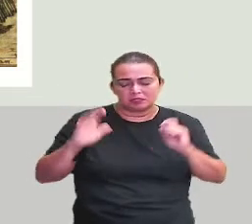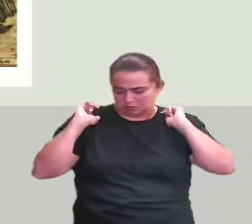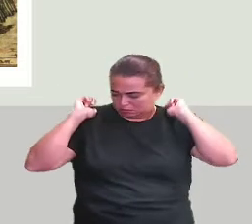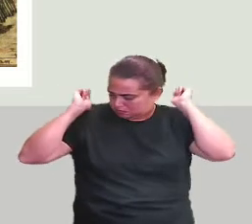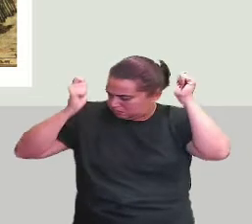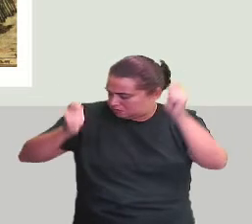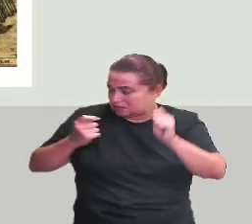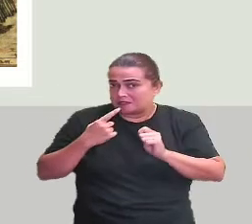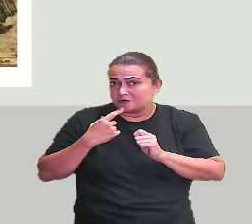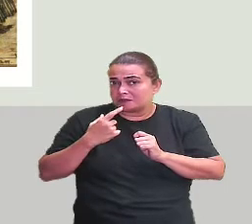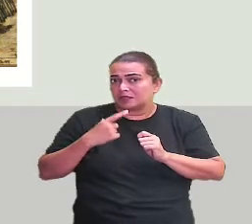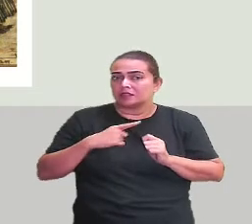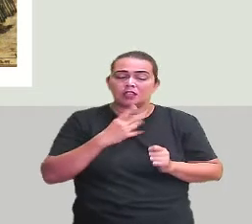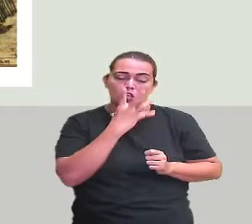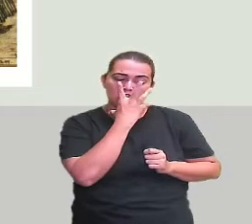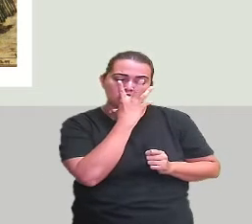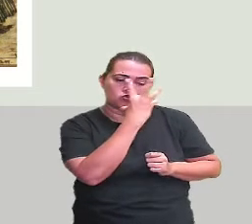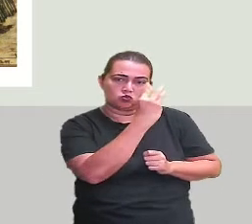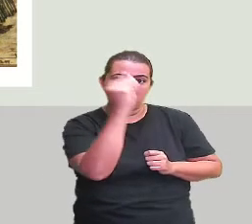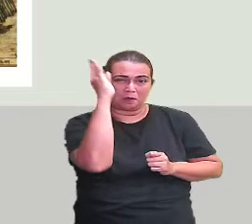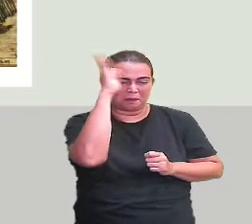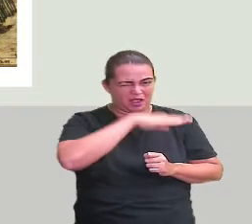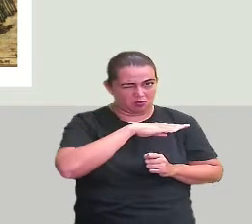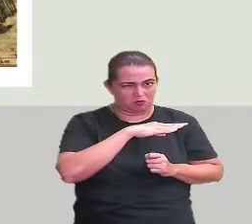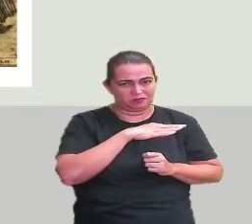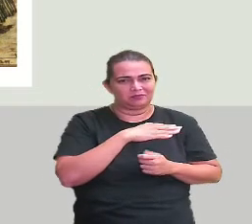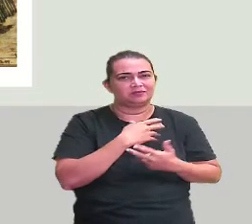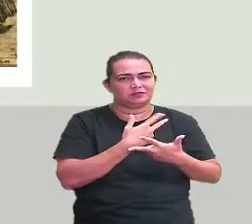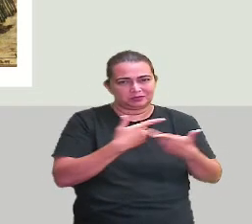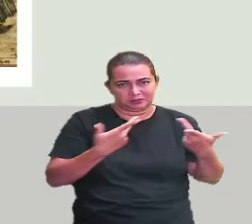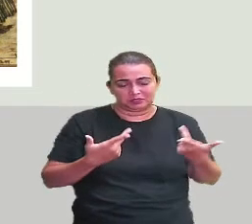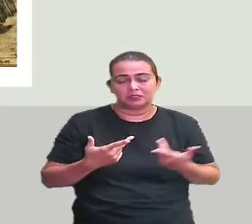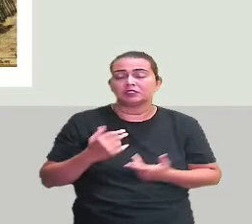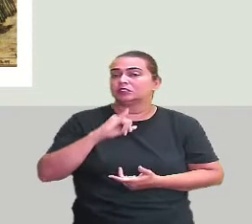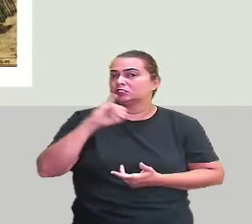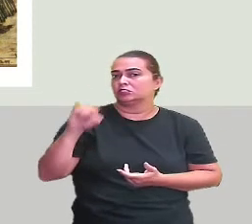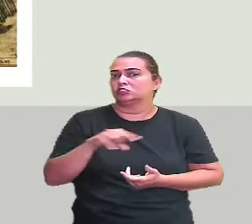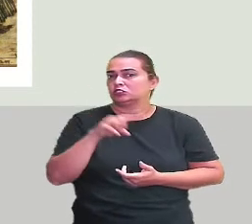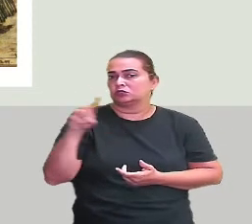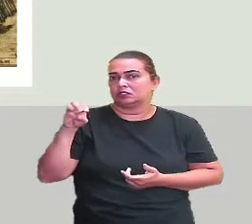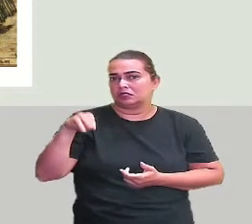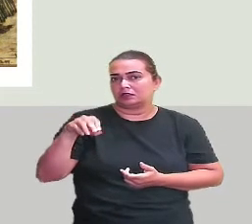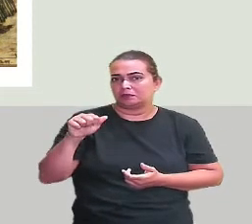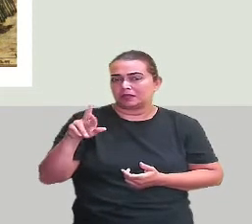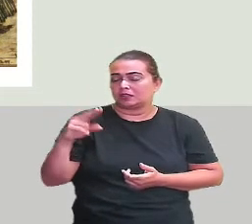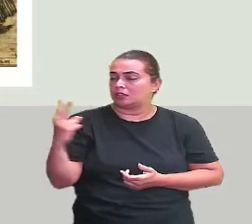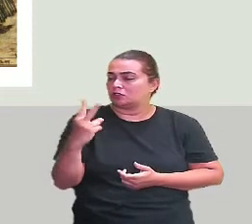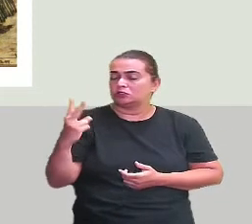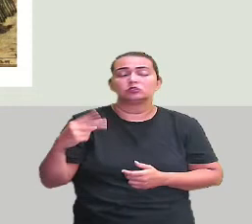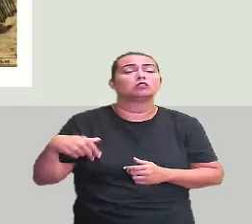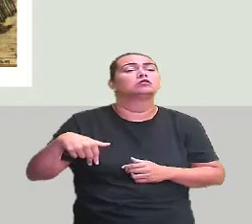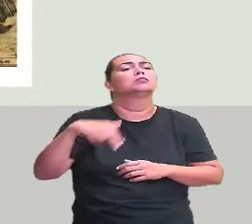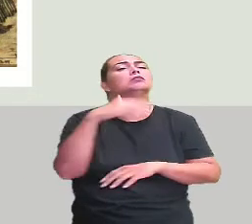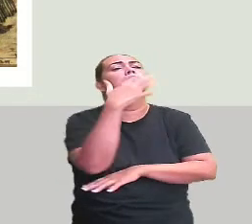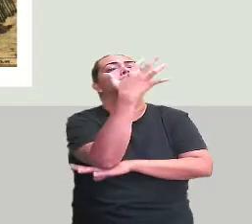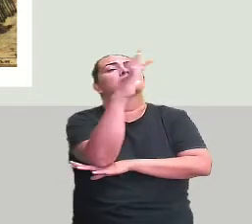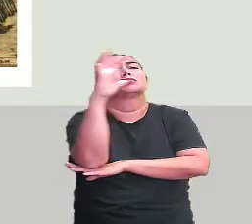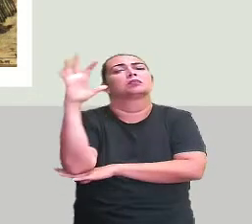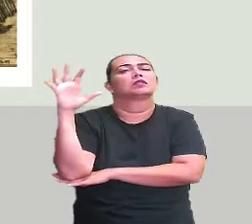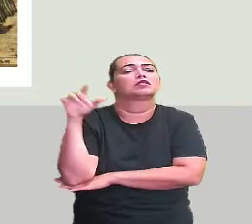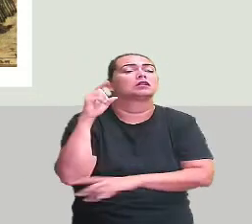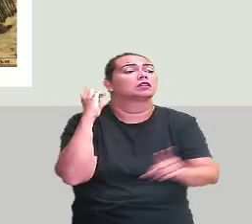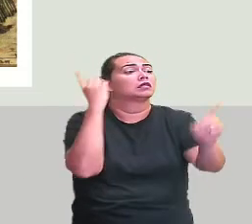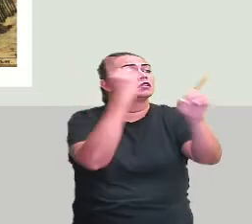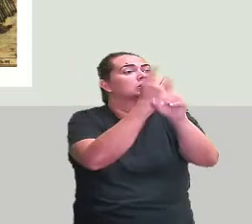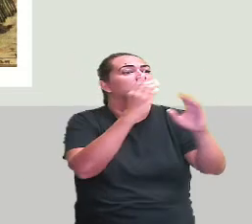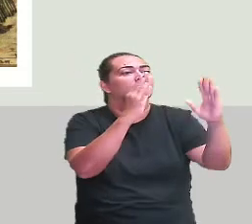vermelho que tinha um lobo mau. Aquela história toda. João e Maria que saíram na floresta e encontraram uma casa de doce.